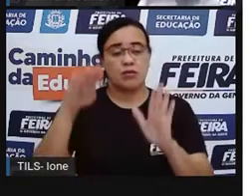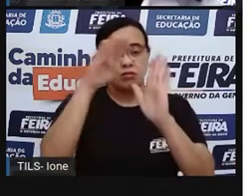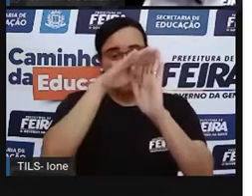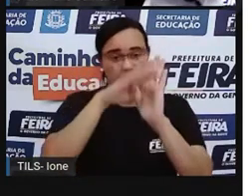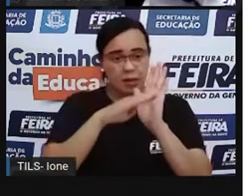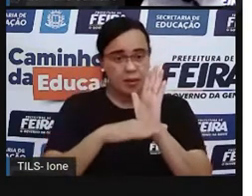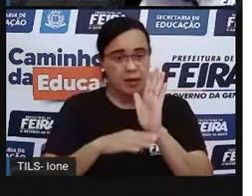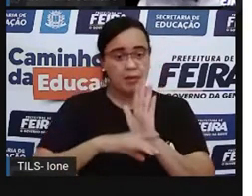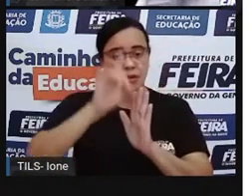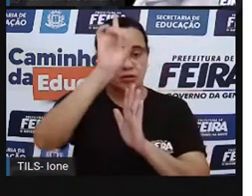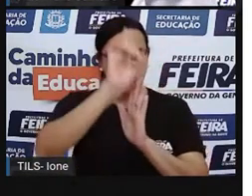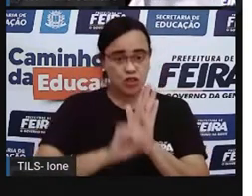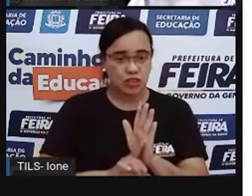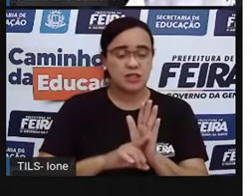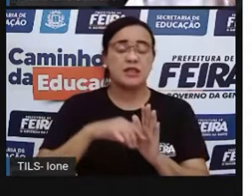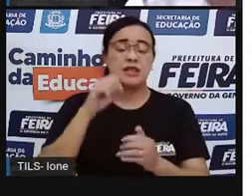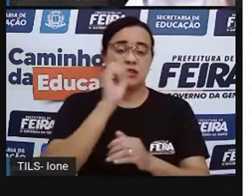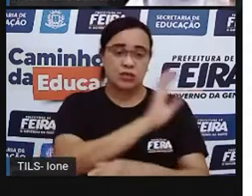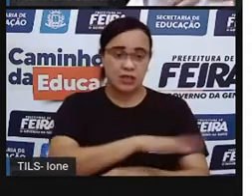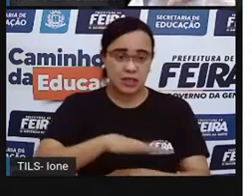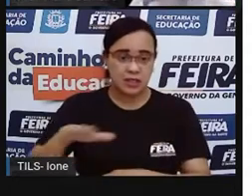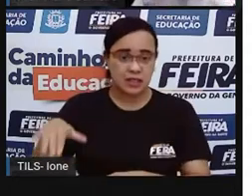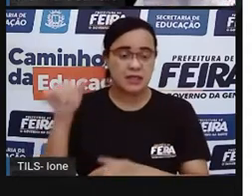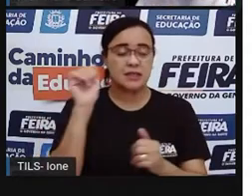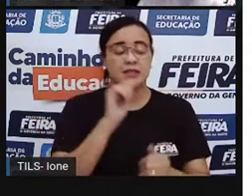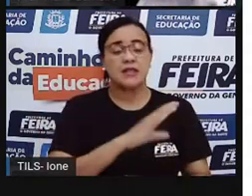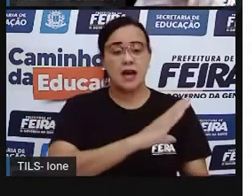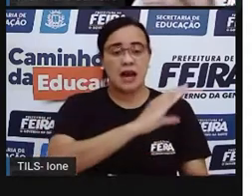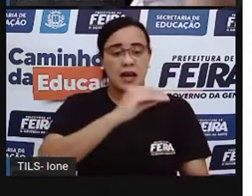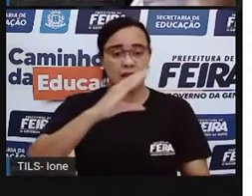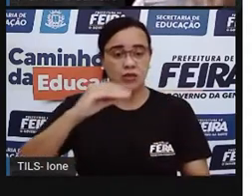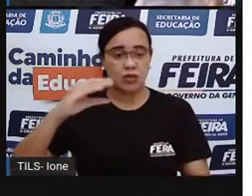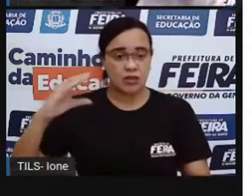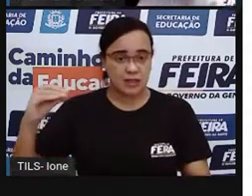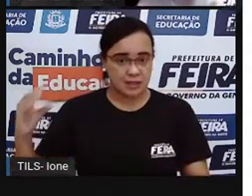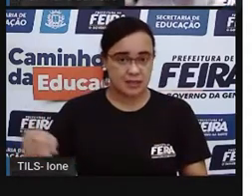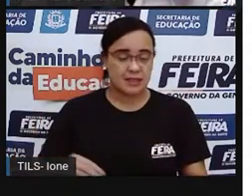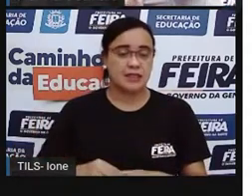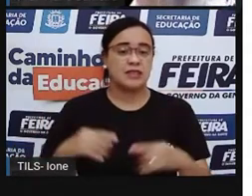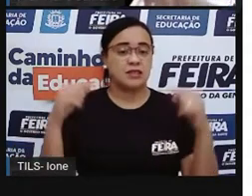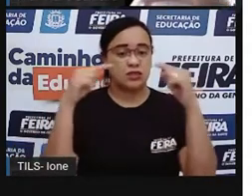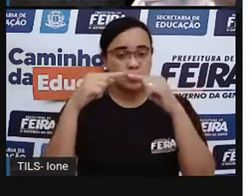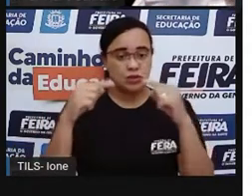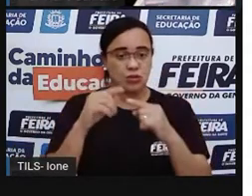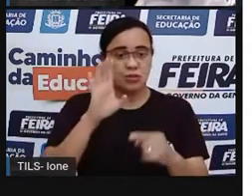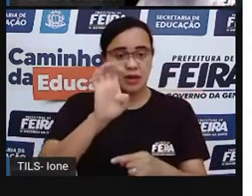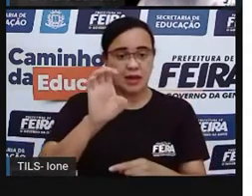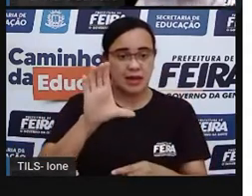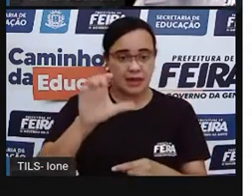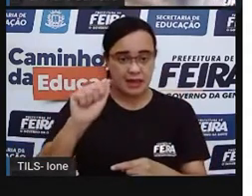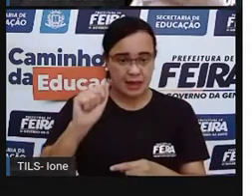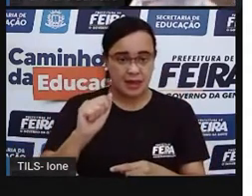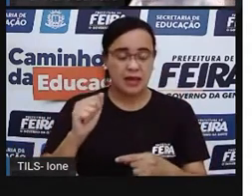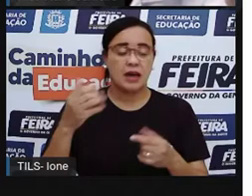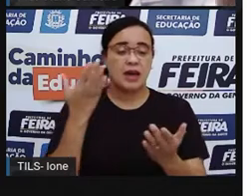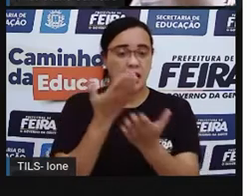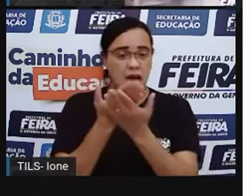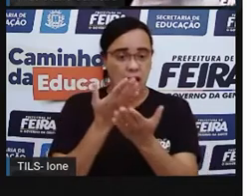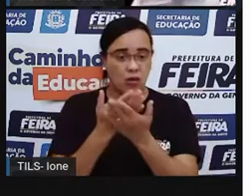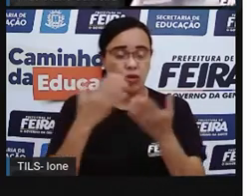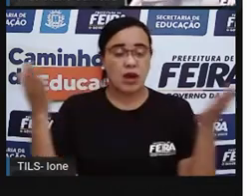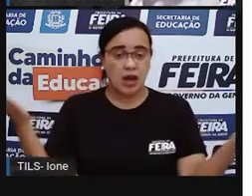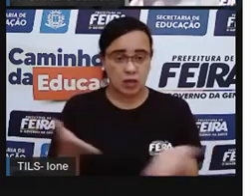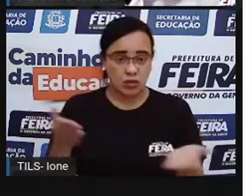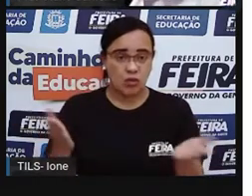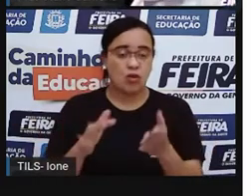e do adolescente, né? A gente já fez algumas aulas sobre esses direitos e agora a gente vai concluir essa discussão sobre